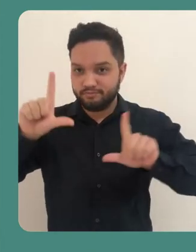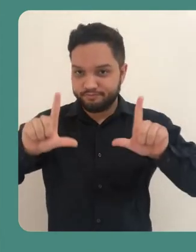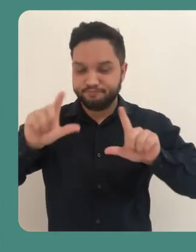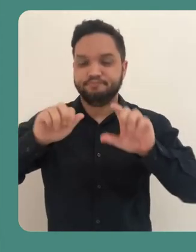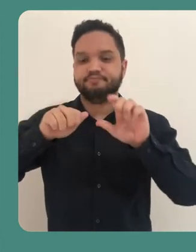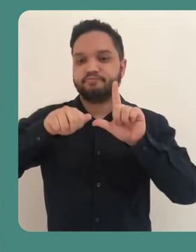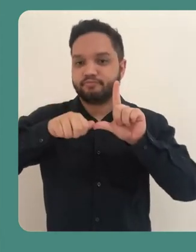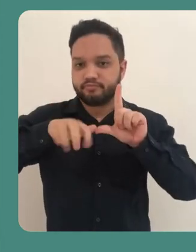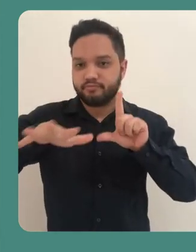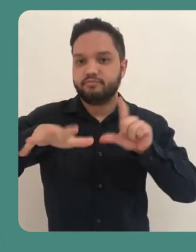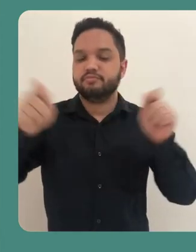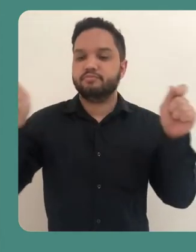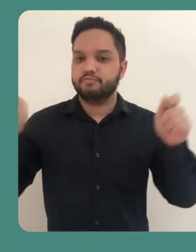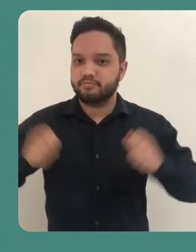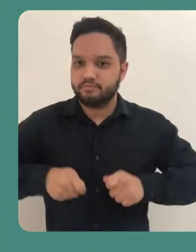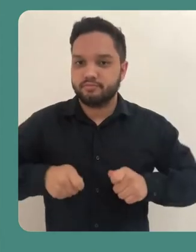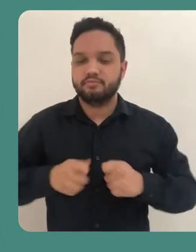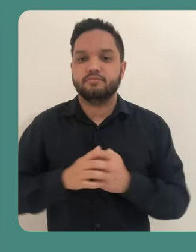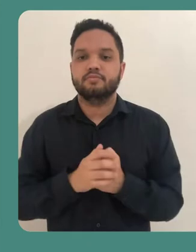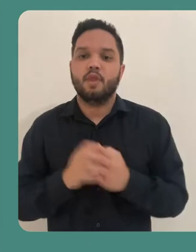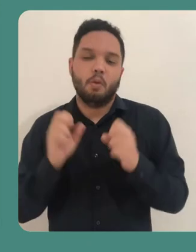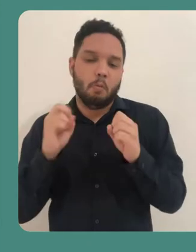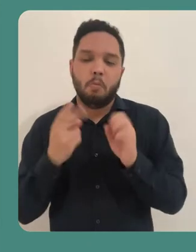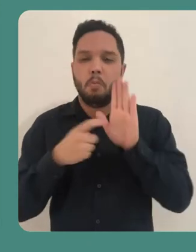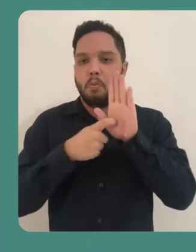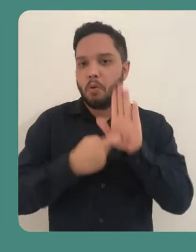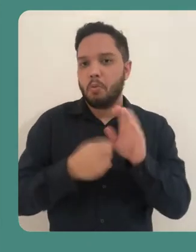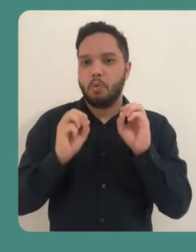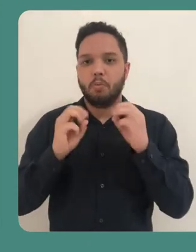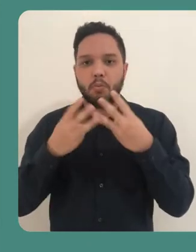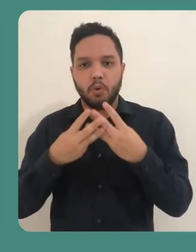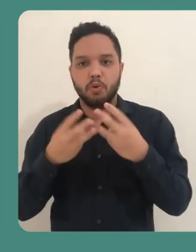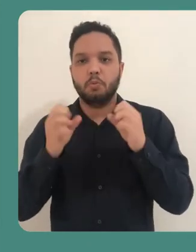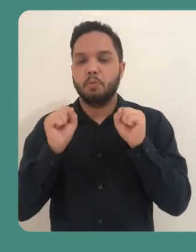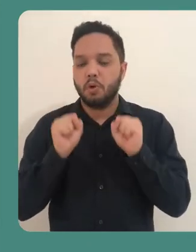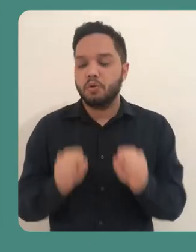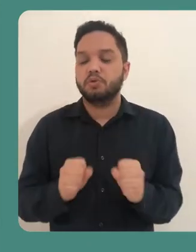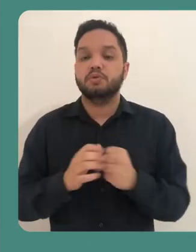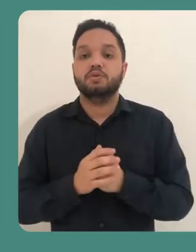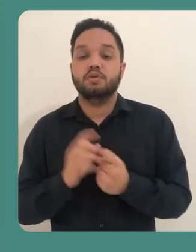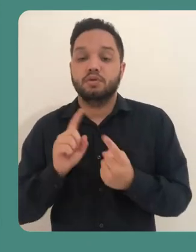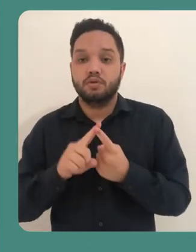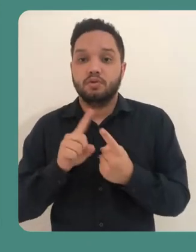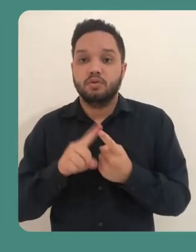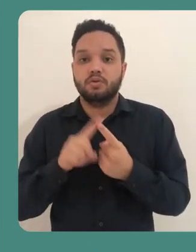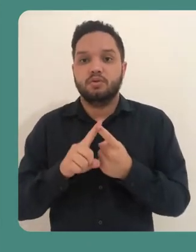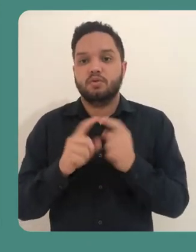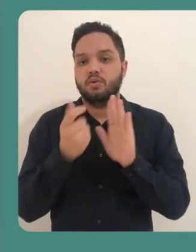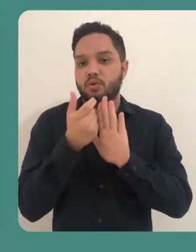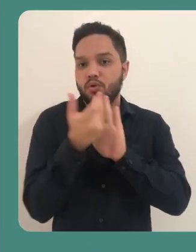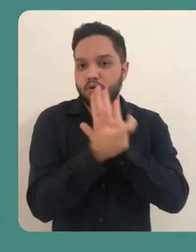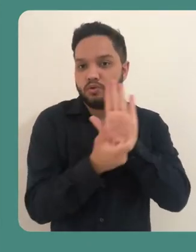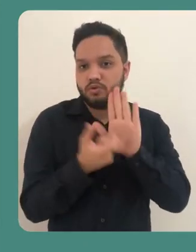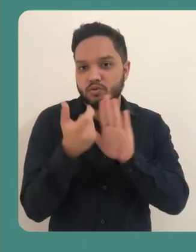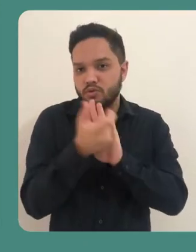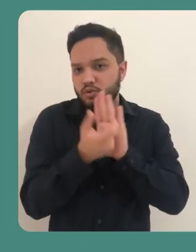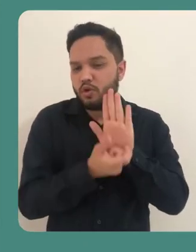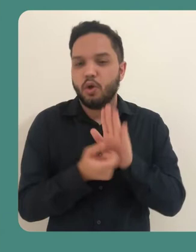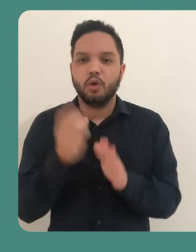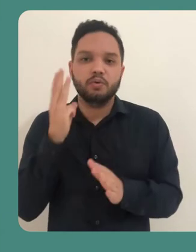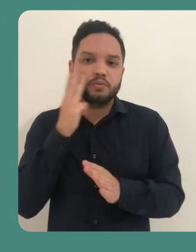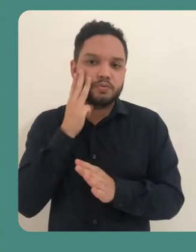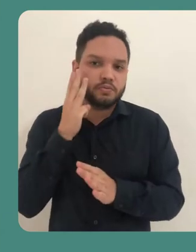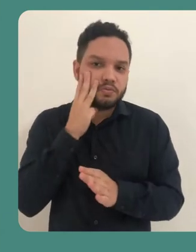compartilhar a sua tela, seja com o uso de uma apresentação em PowerPoint, ou então o uso de um software, de um editor de